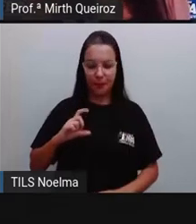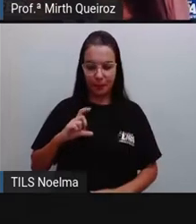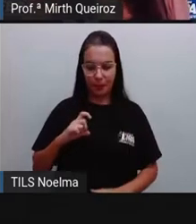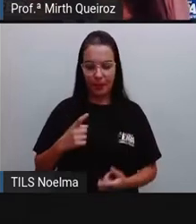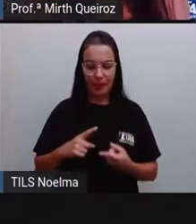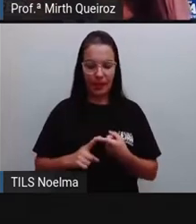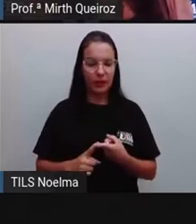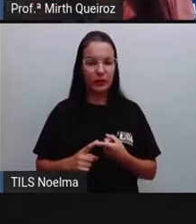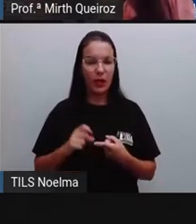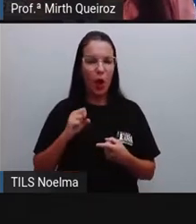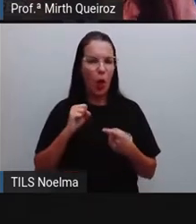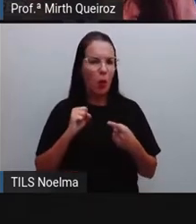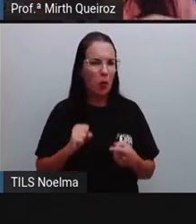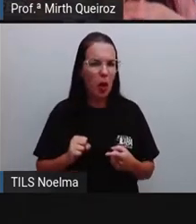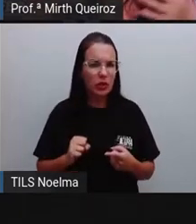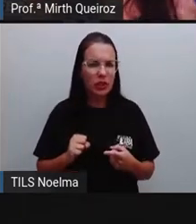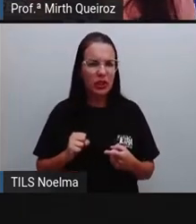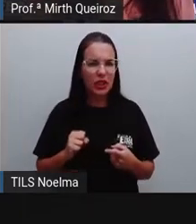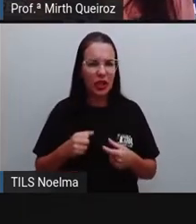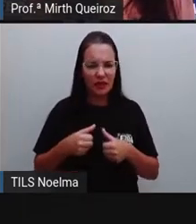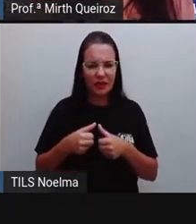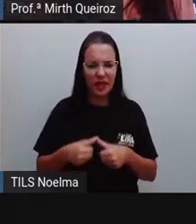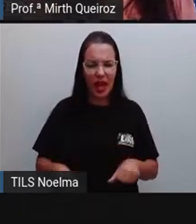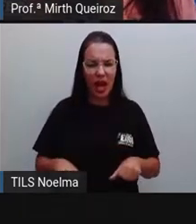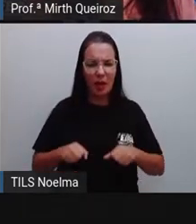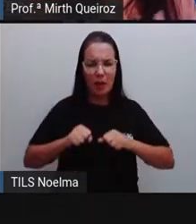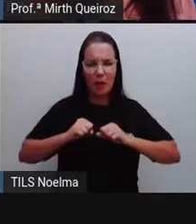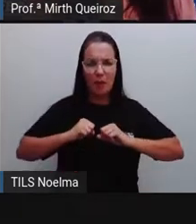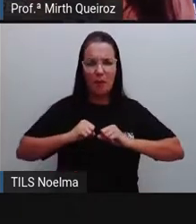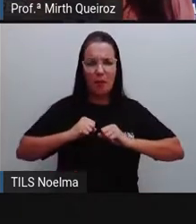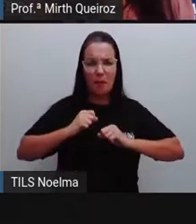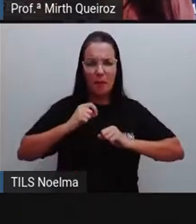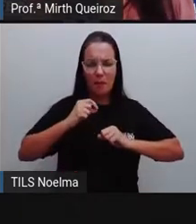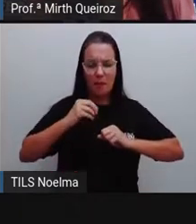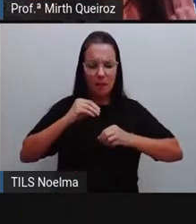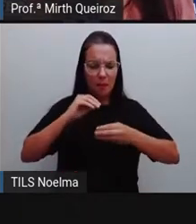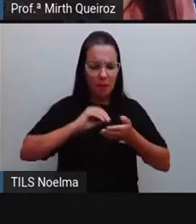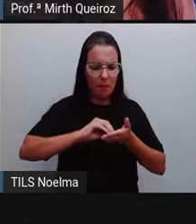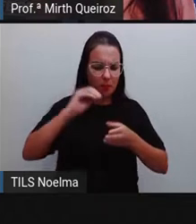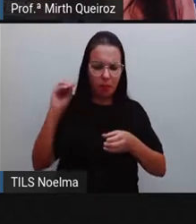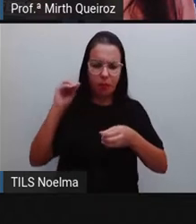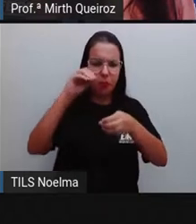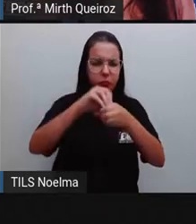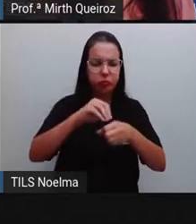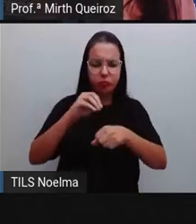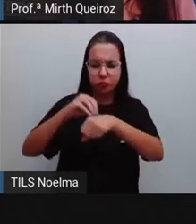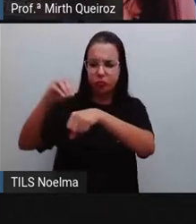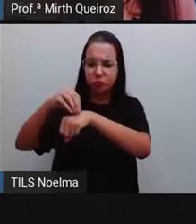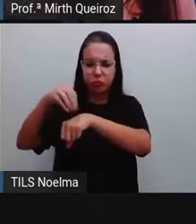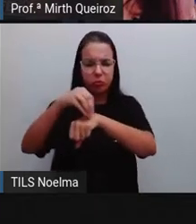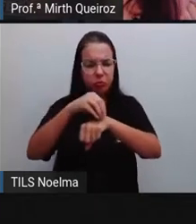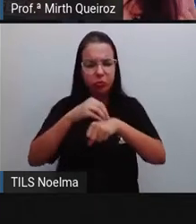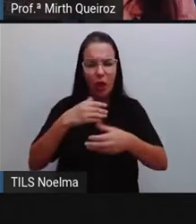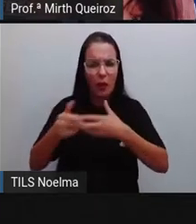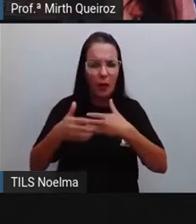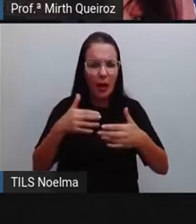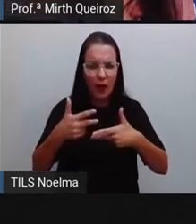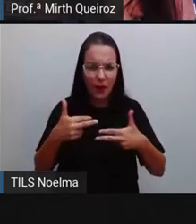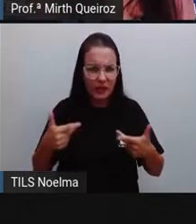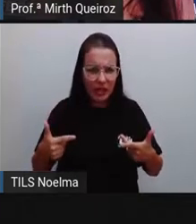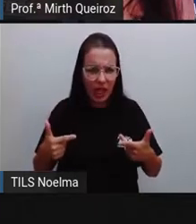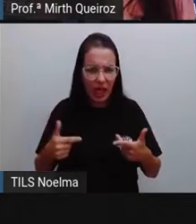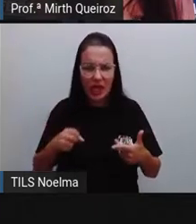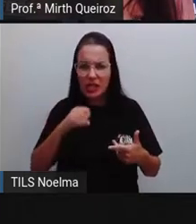Telegram, eu não posso estar publicando qualquer coisa na minha rede social. Mesmo que se trate da minha